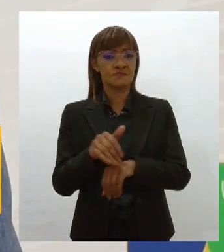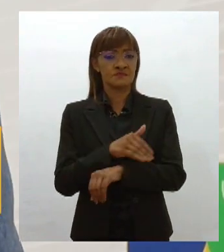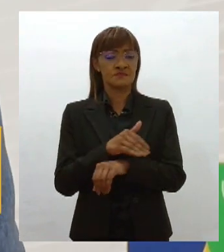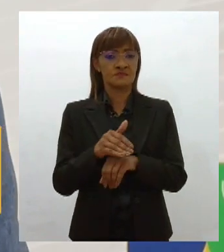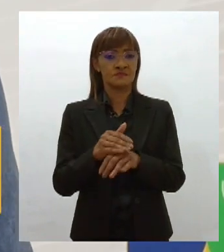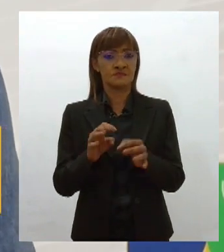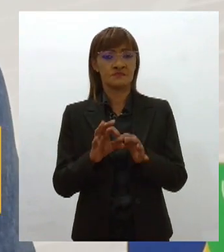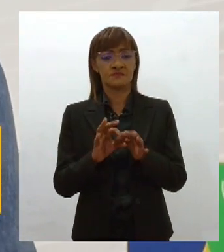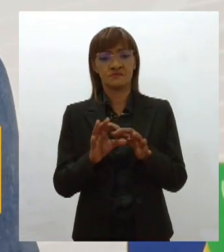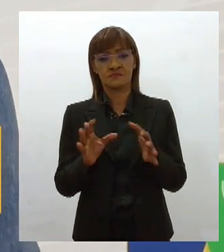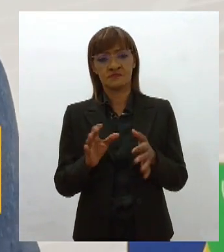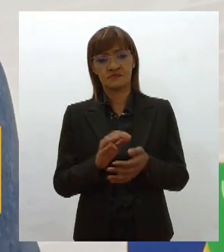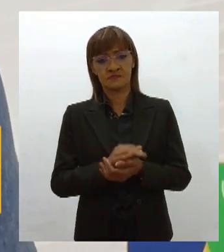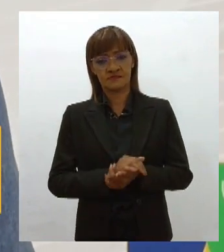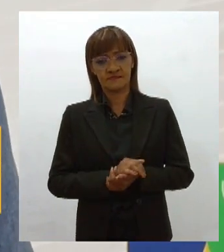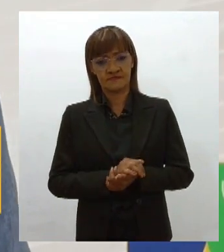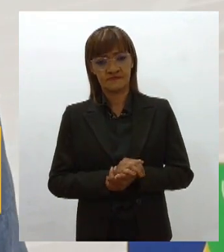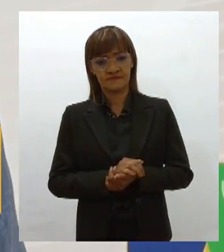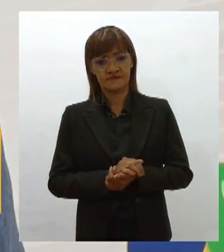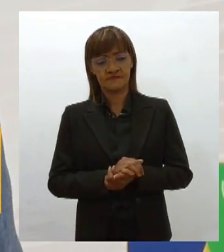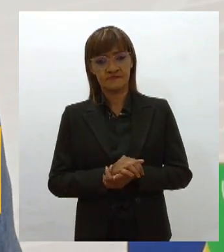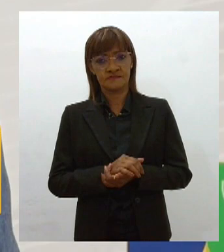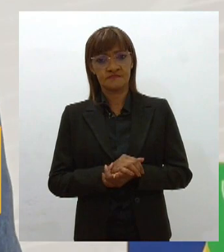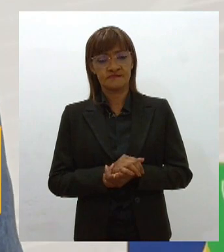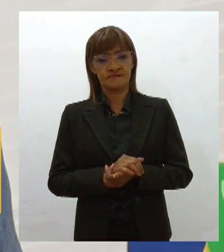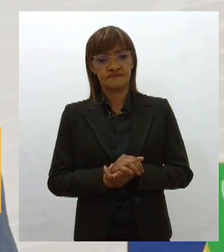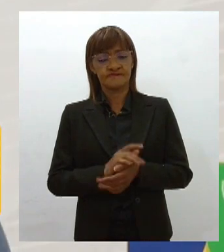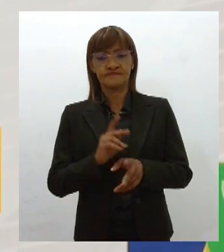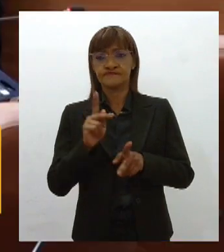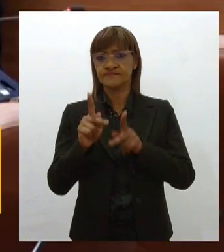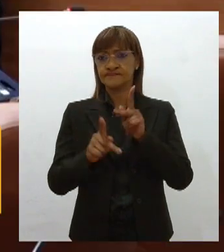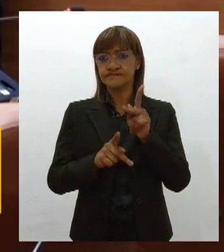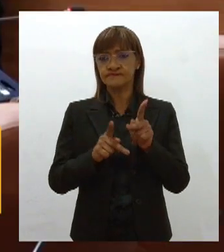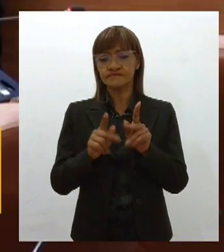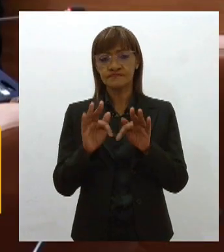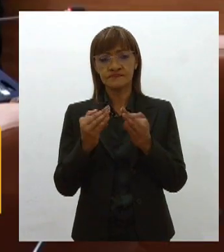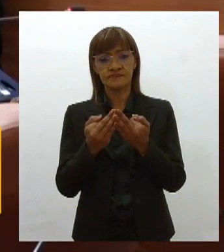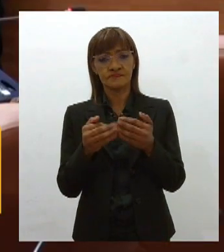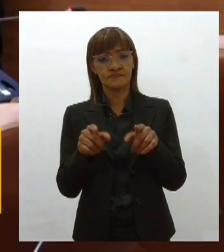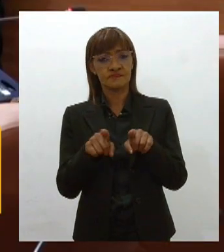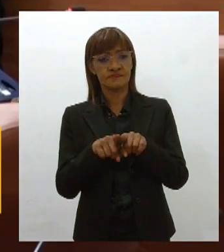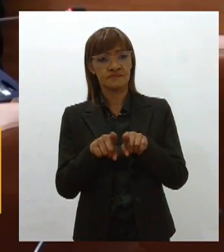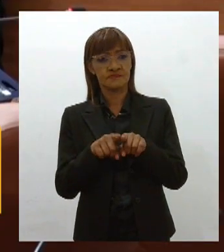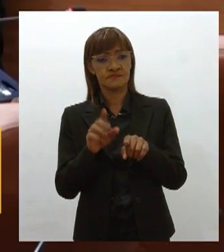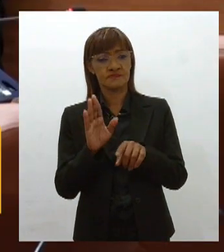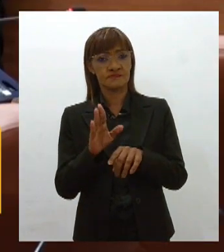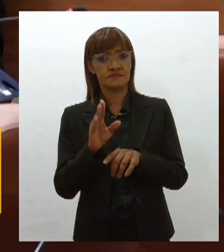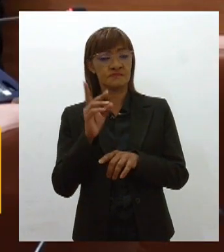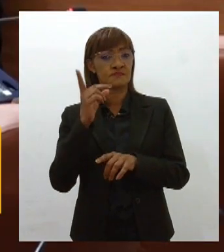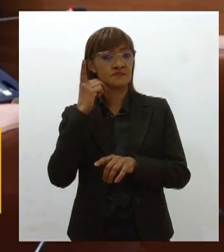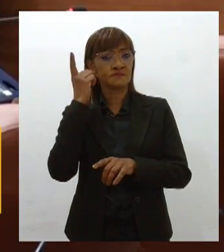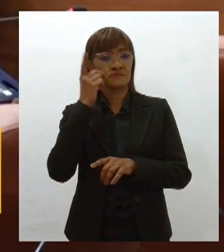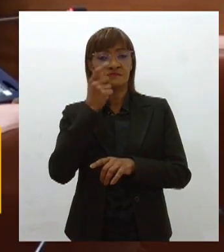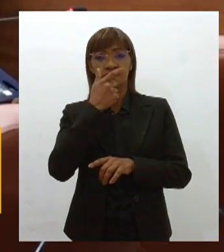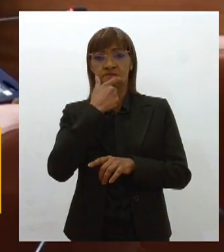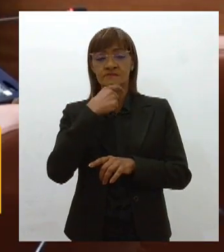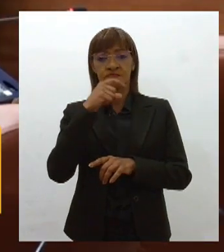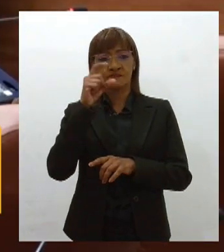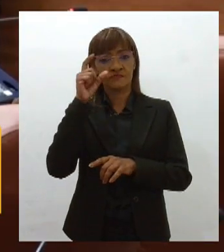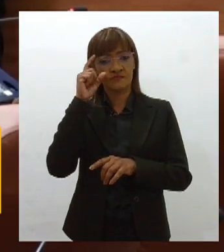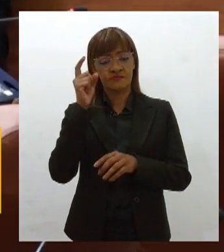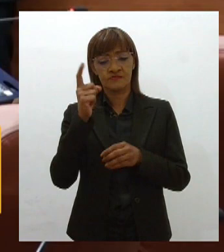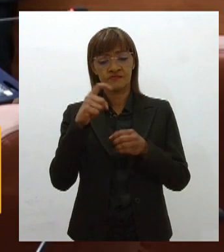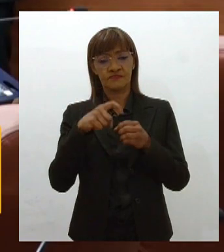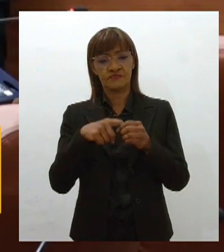grande risco para a população e para os seus familiares. O deputado Giorgio Passos retornou no grande expediente e